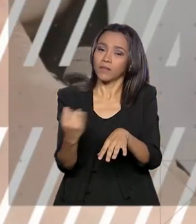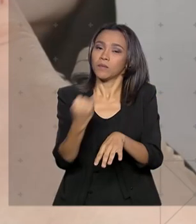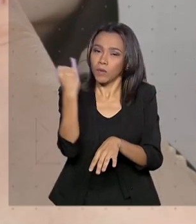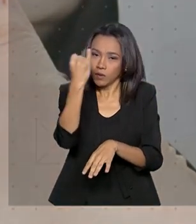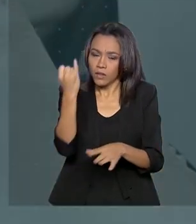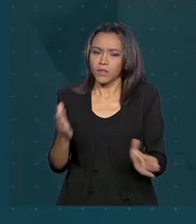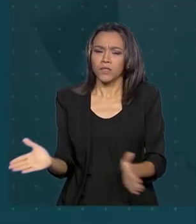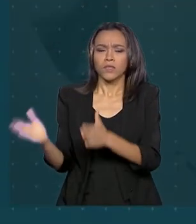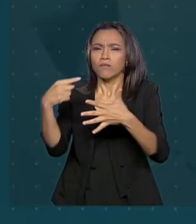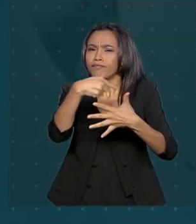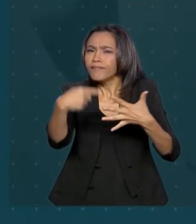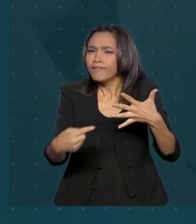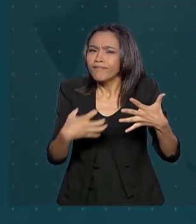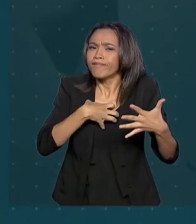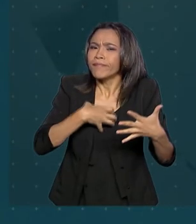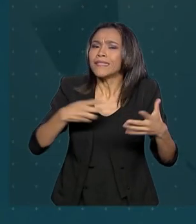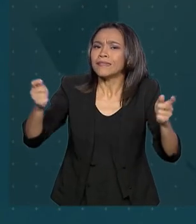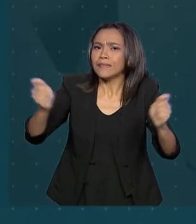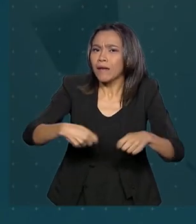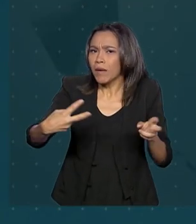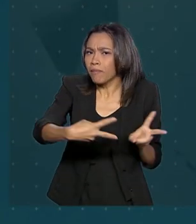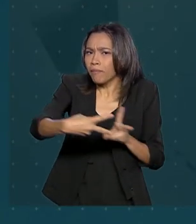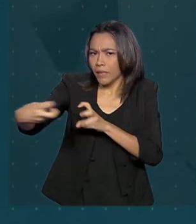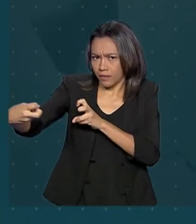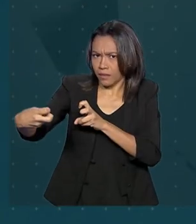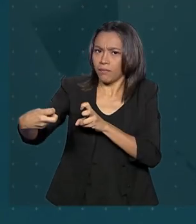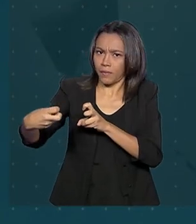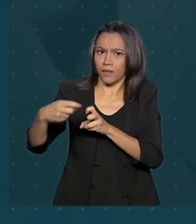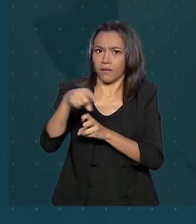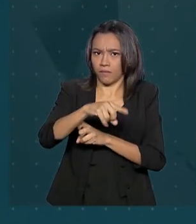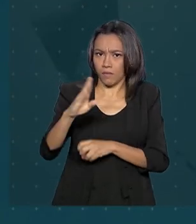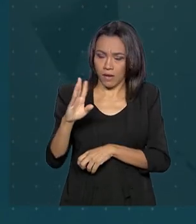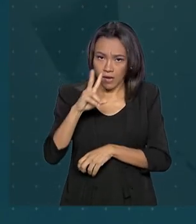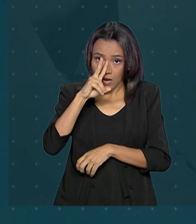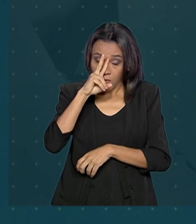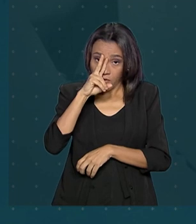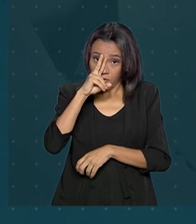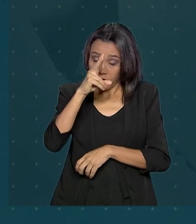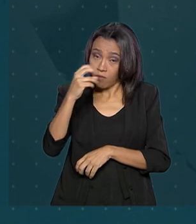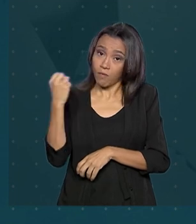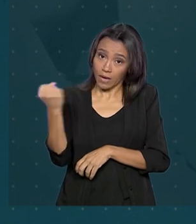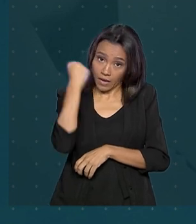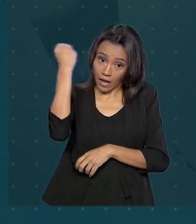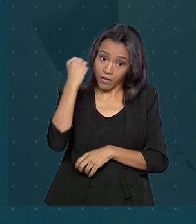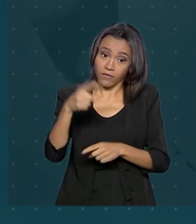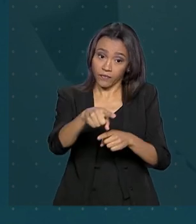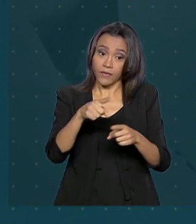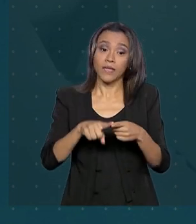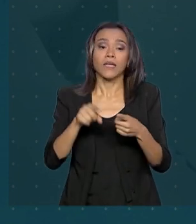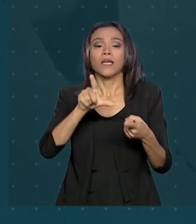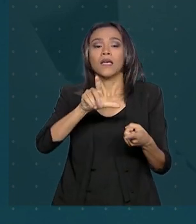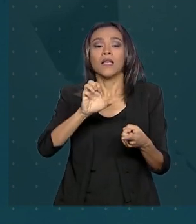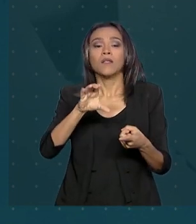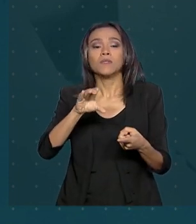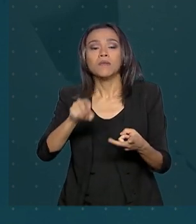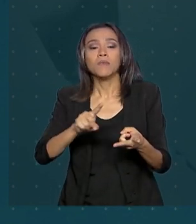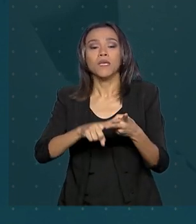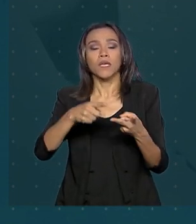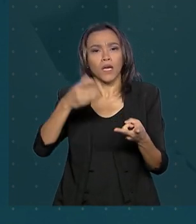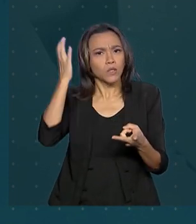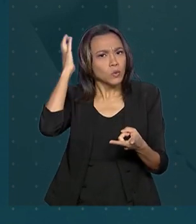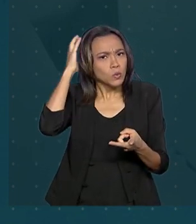Alguns sinais podem indicar a ocorrência de uma doença mais grave nos filhos, como a leucemia, tumor cerebral ou ósseo,